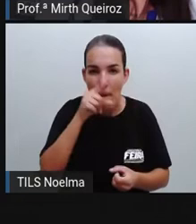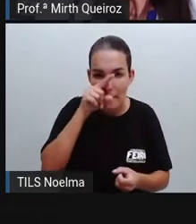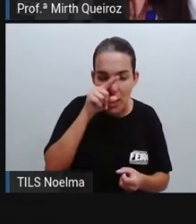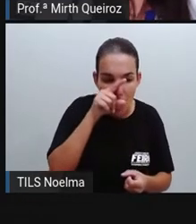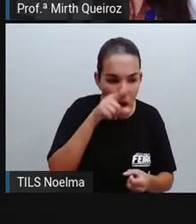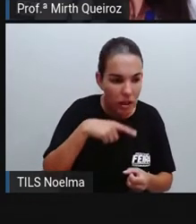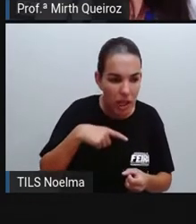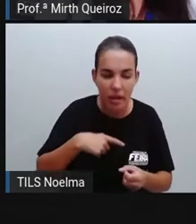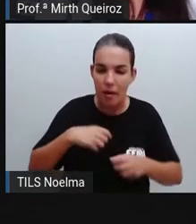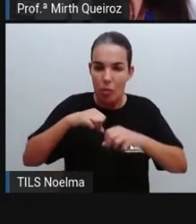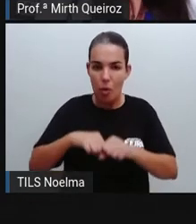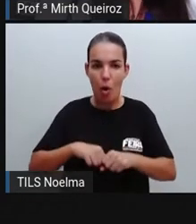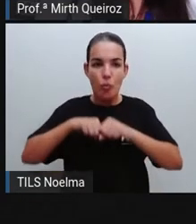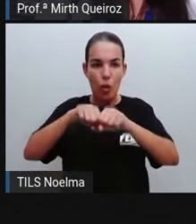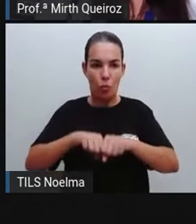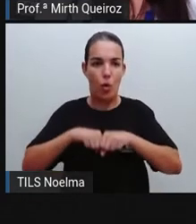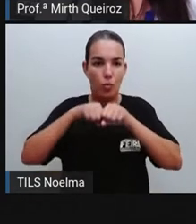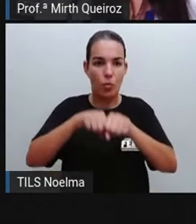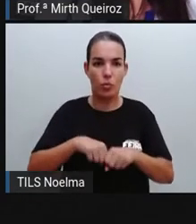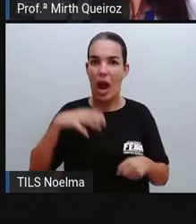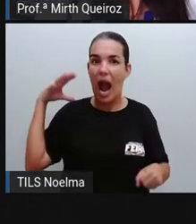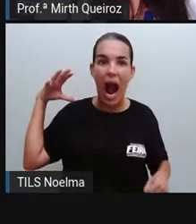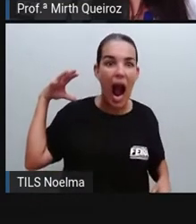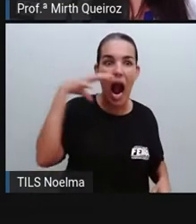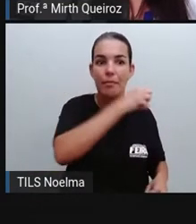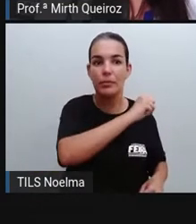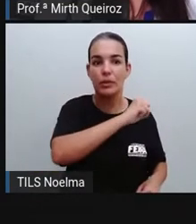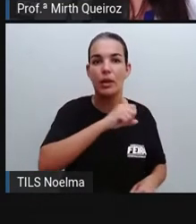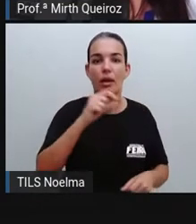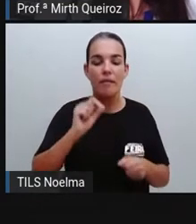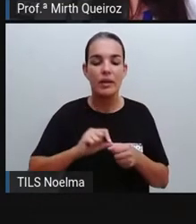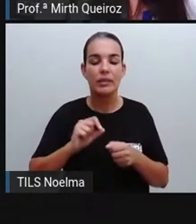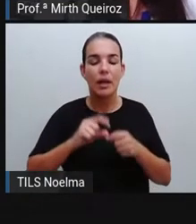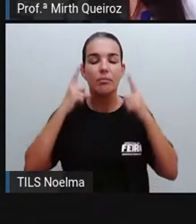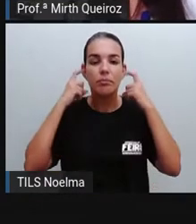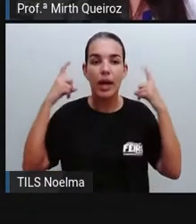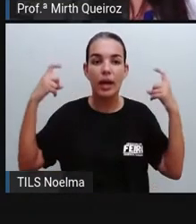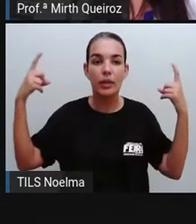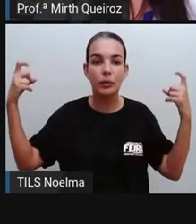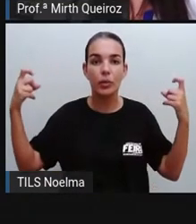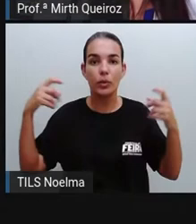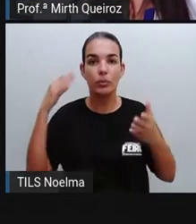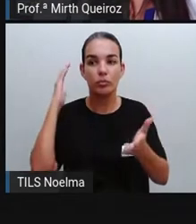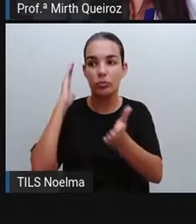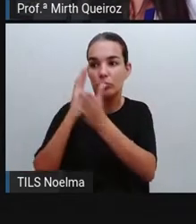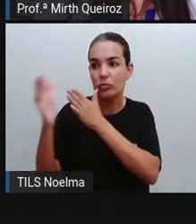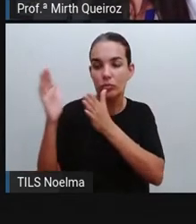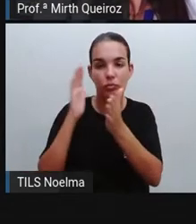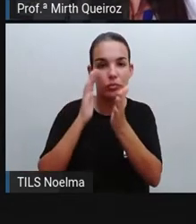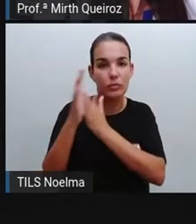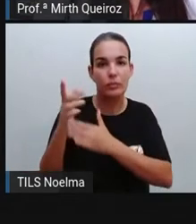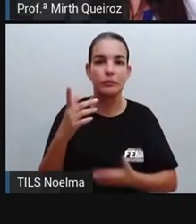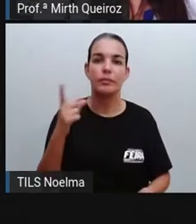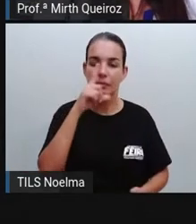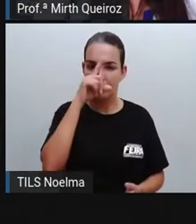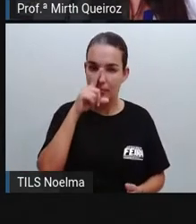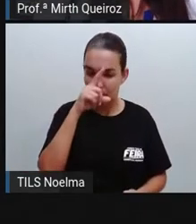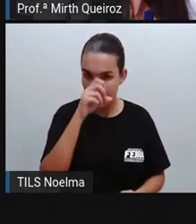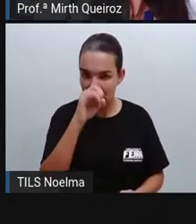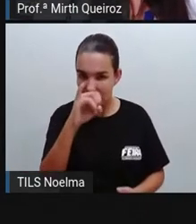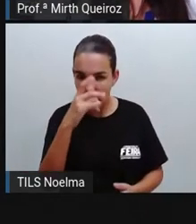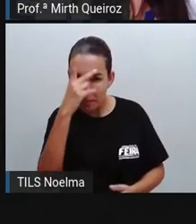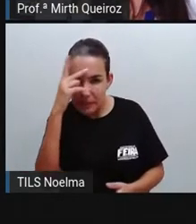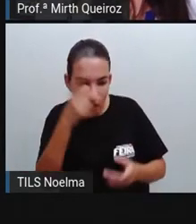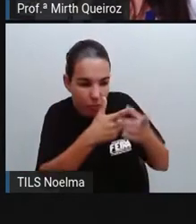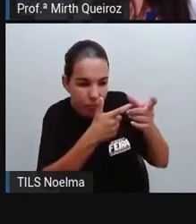perigo, ele vai galopando a toda velocidade, fazendo muito barulho para espantar o perigo. E, contudo, se algum